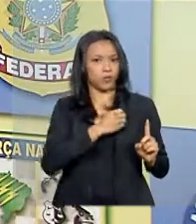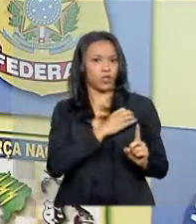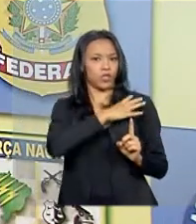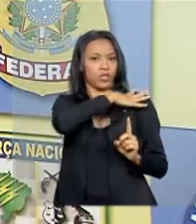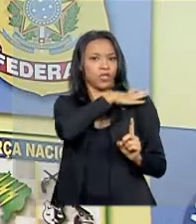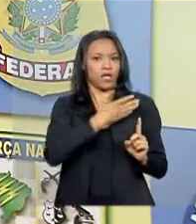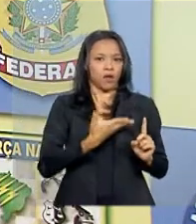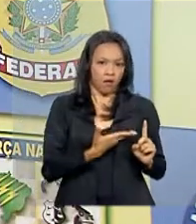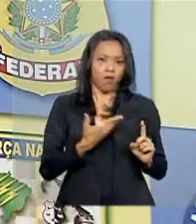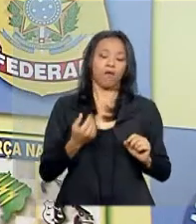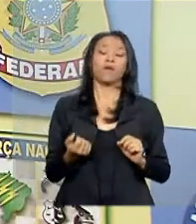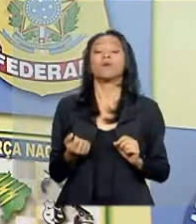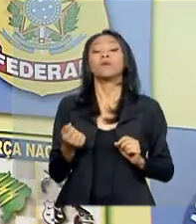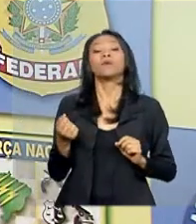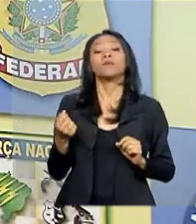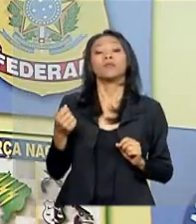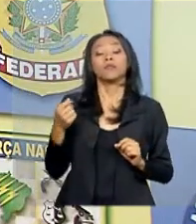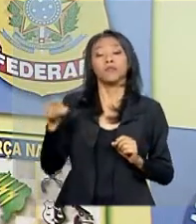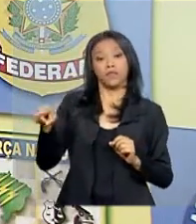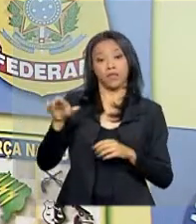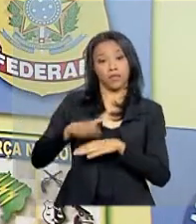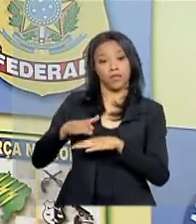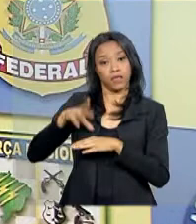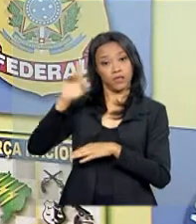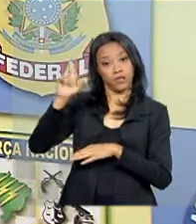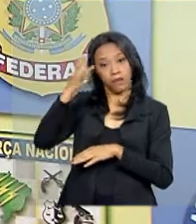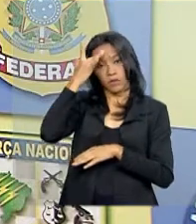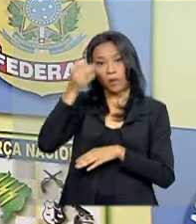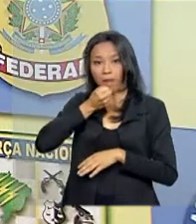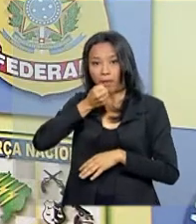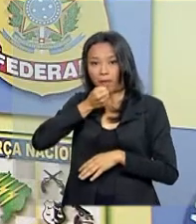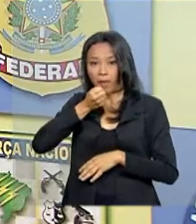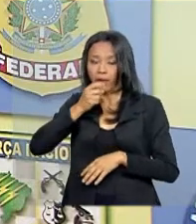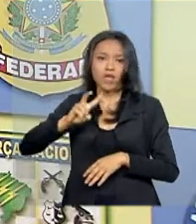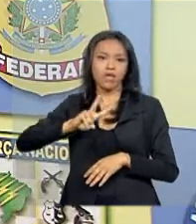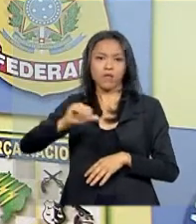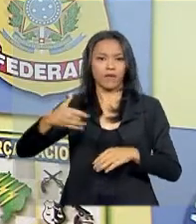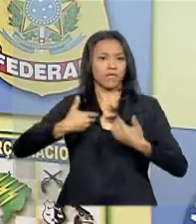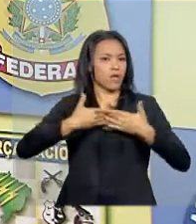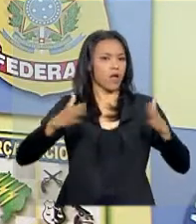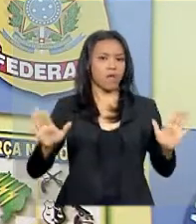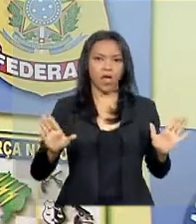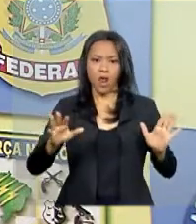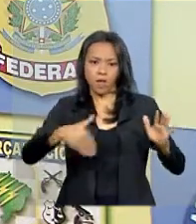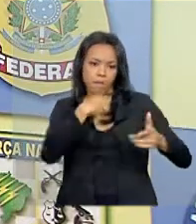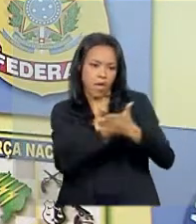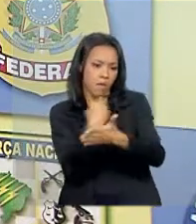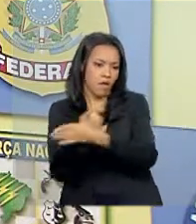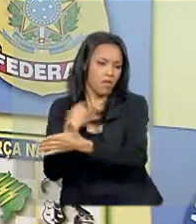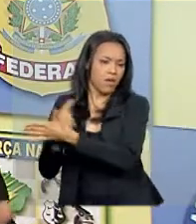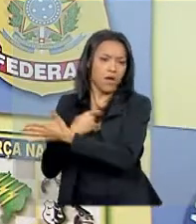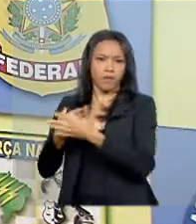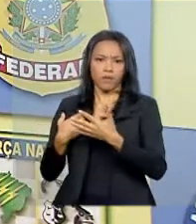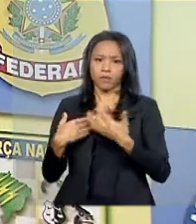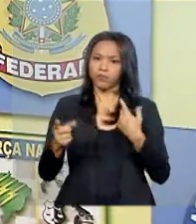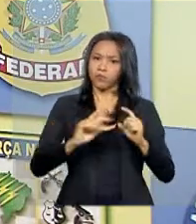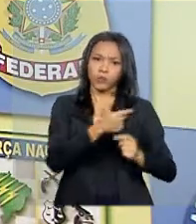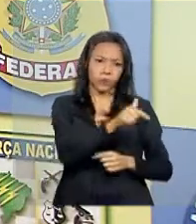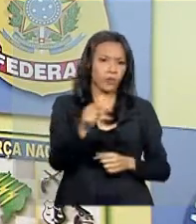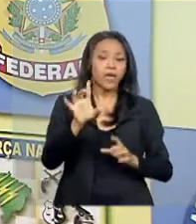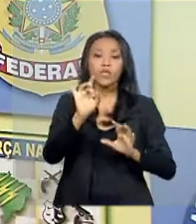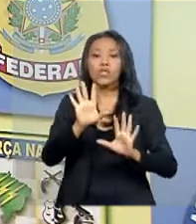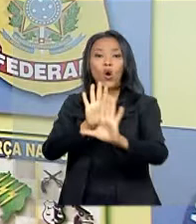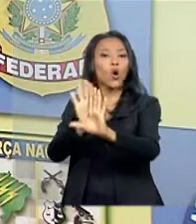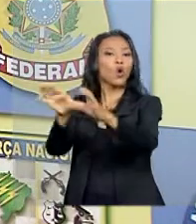informações da assessoria de imprensa da Presidência da República, não será aberta à imprensa. Será uma reunião mais técnica, portanto, uma